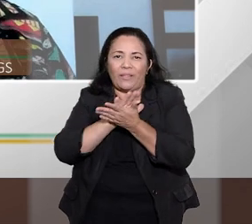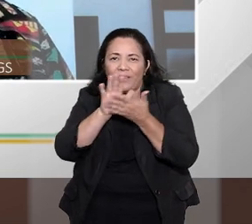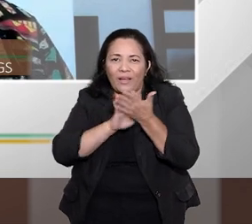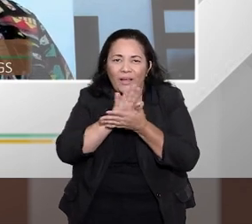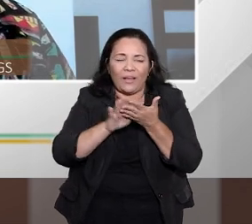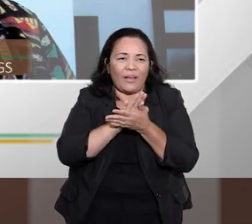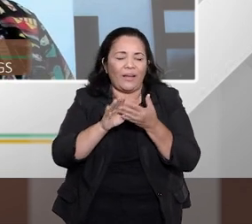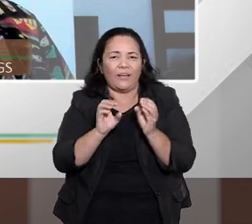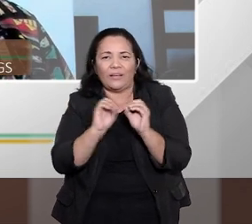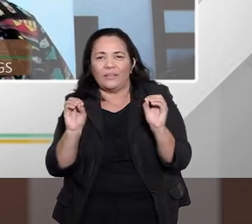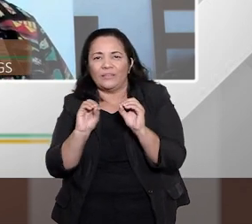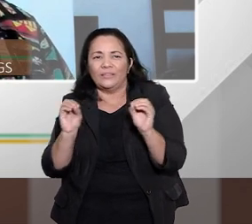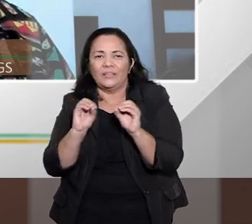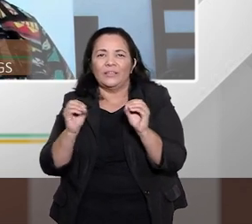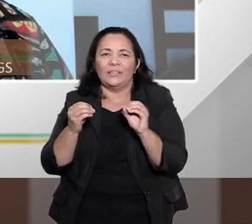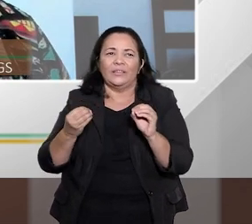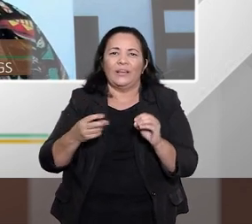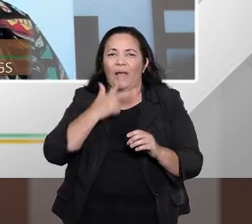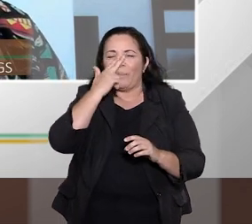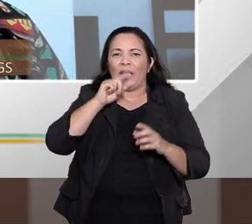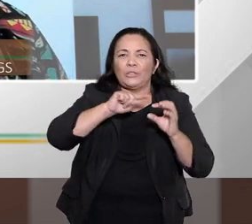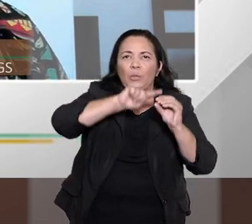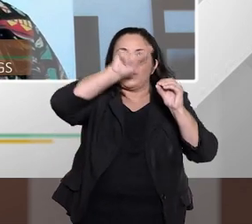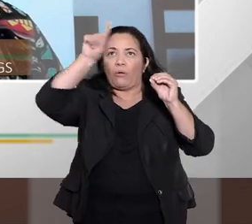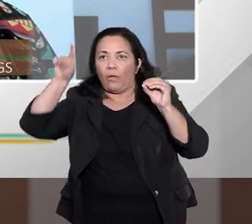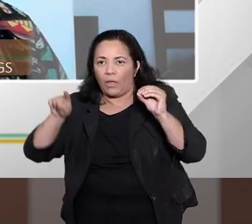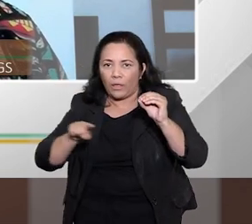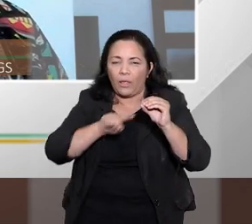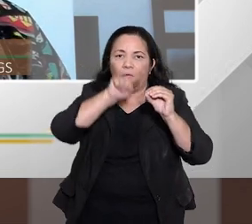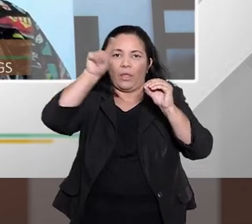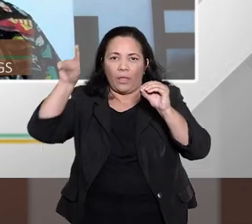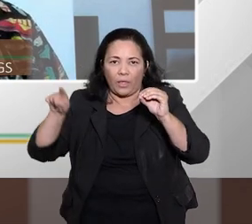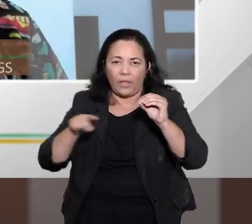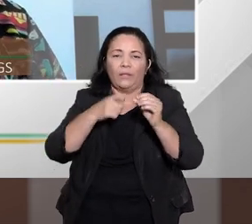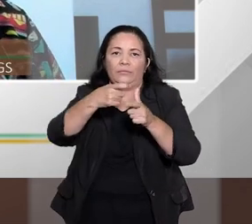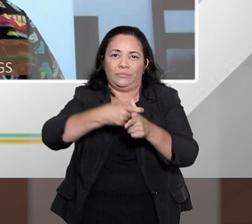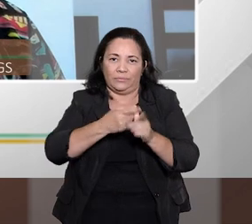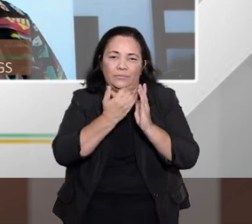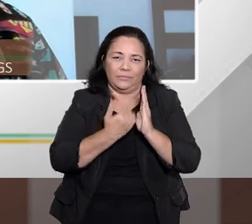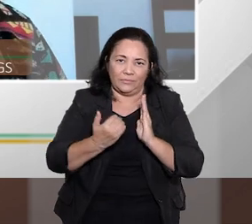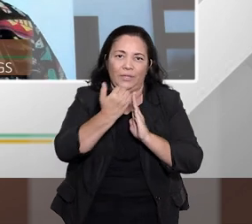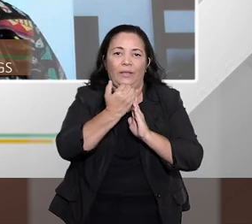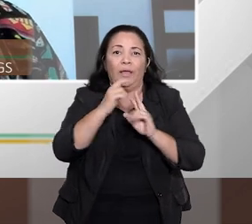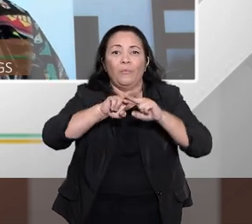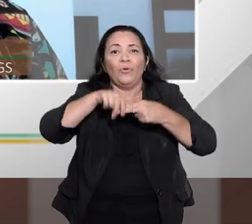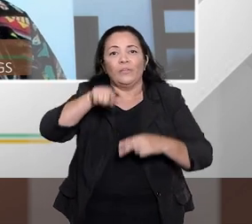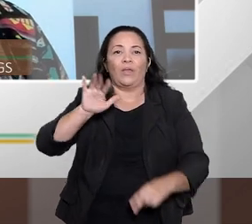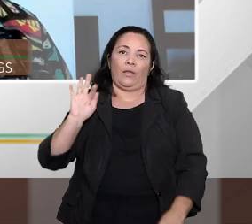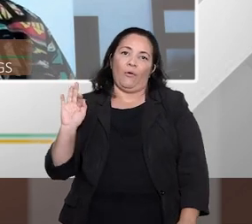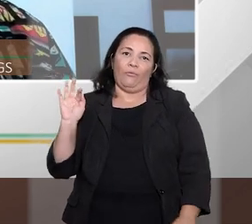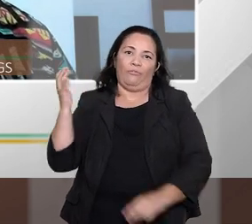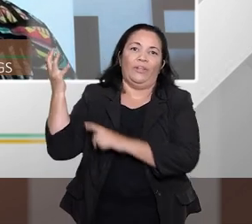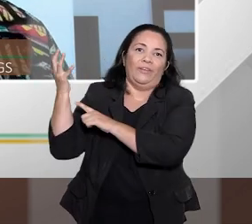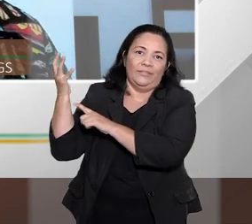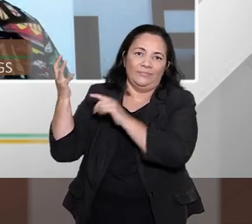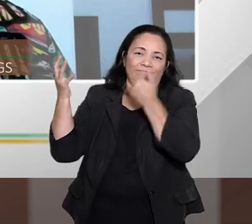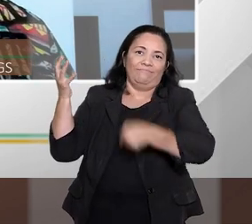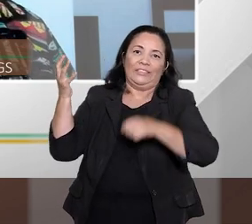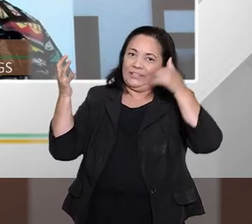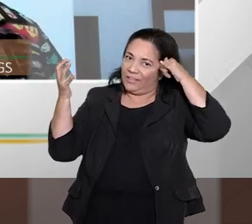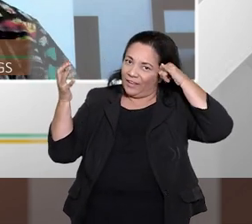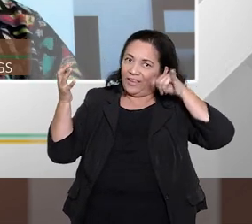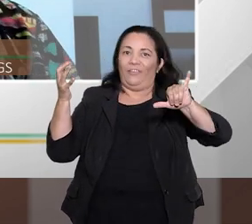então ela entra numa espécie de espiral negativa. Então, o superendividamento é um fenômeno a ser evitado,